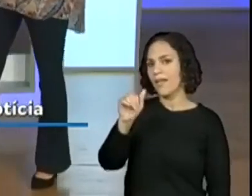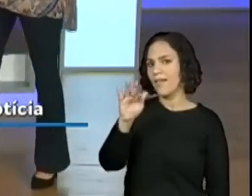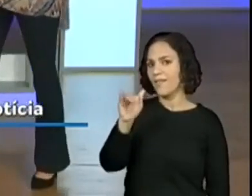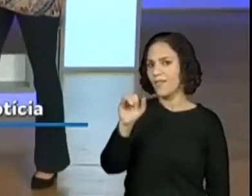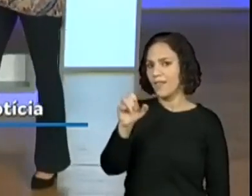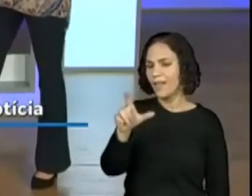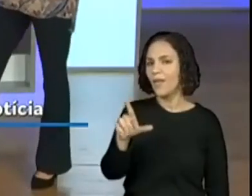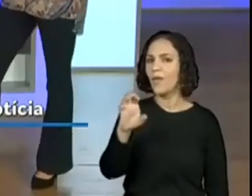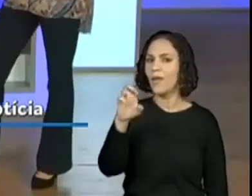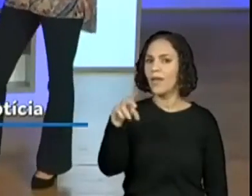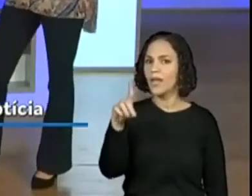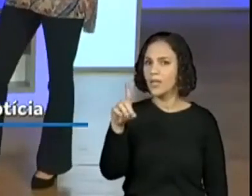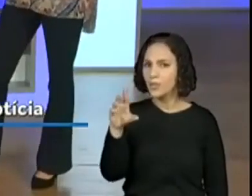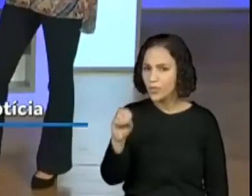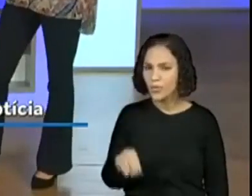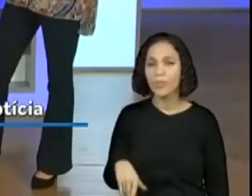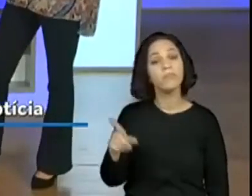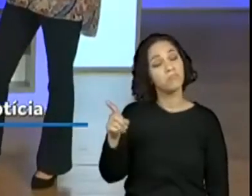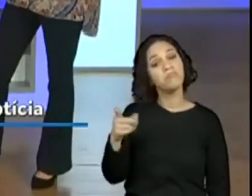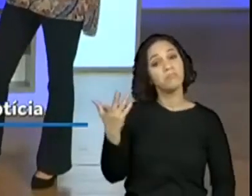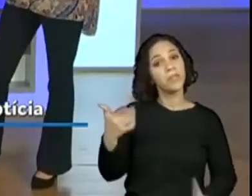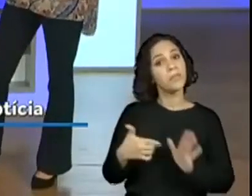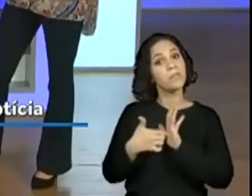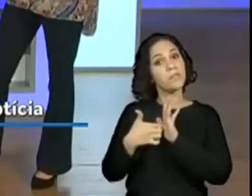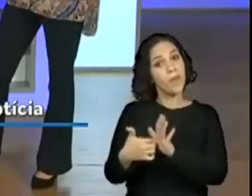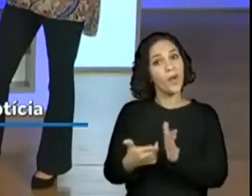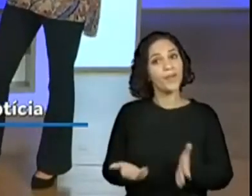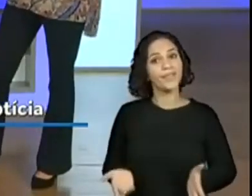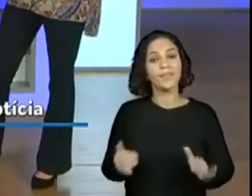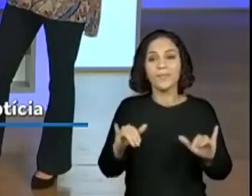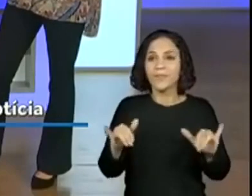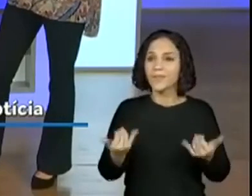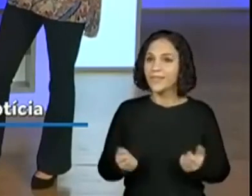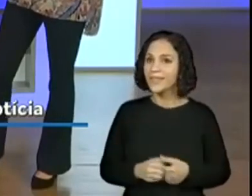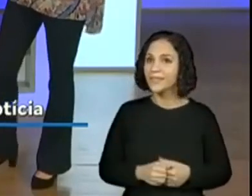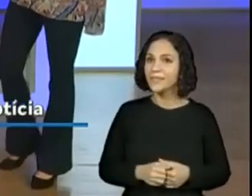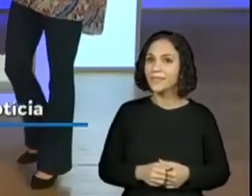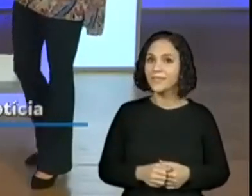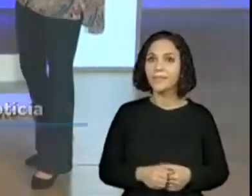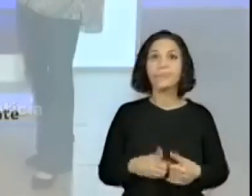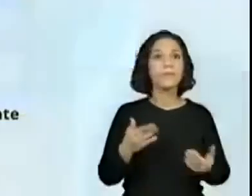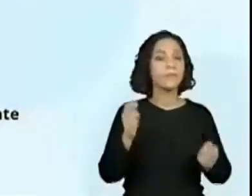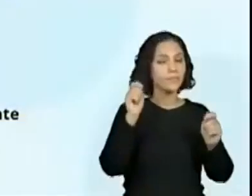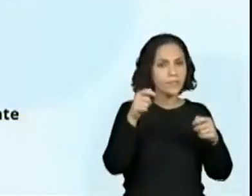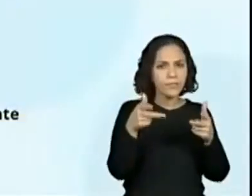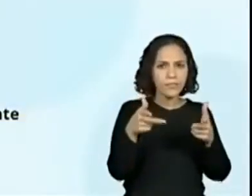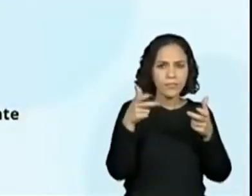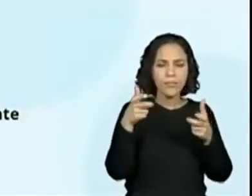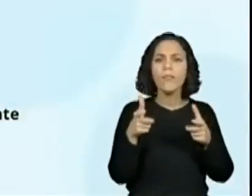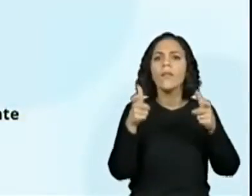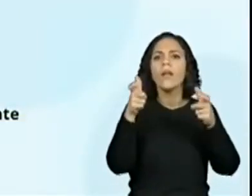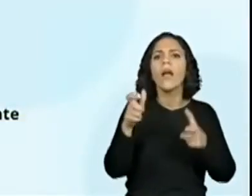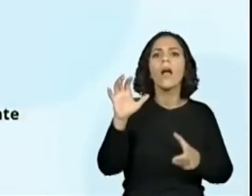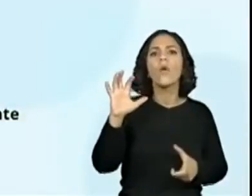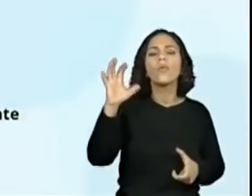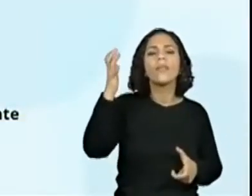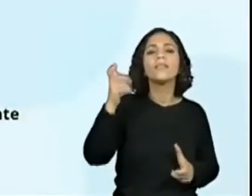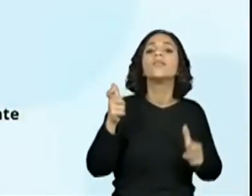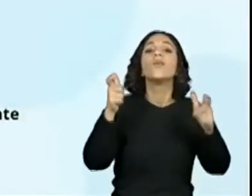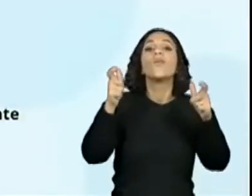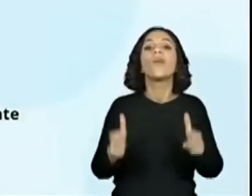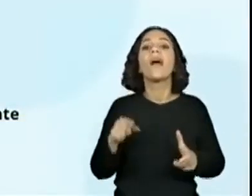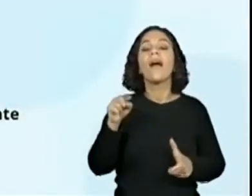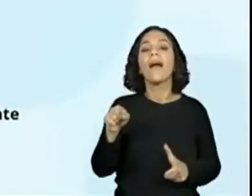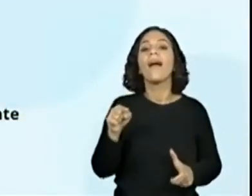lá, então agora é o momento de vocês mostrarem se vocês entenderam colocando, então, foi possível identificar o local onde o fato ocorreu? Onde? Onde